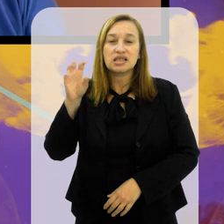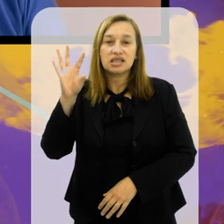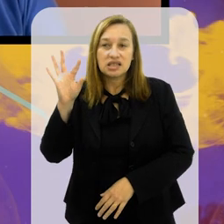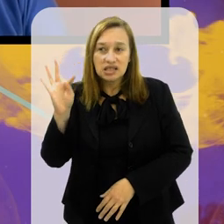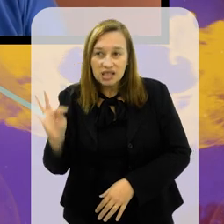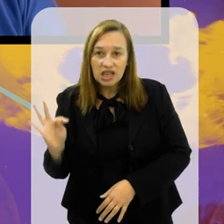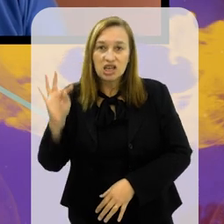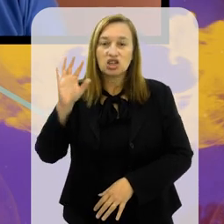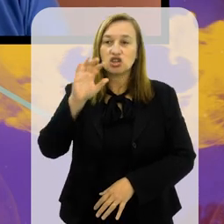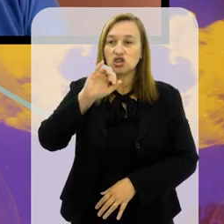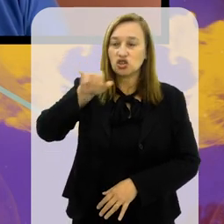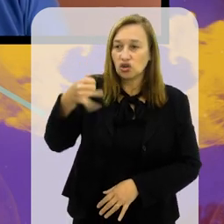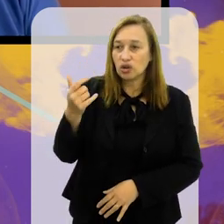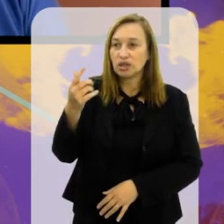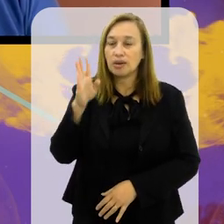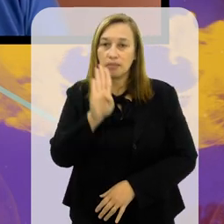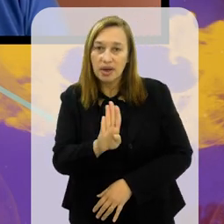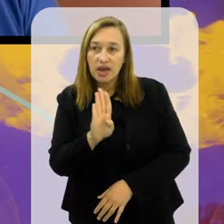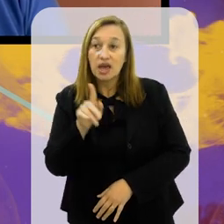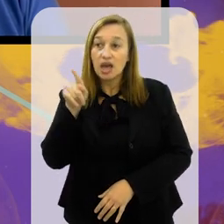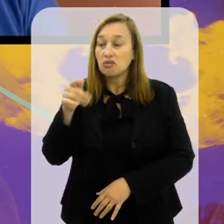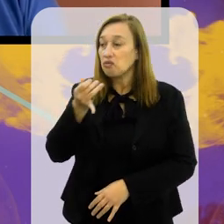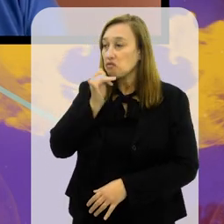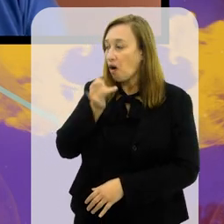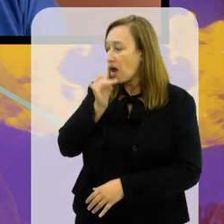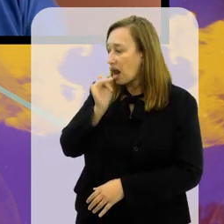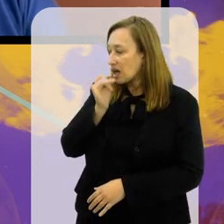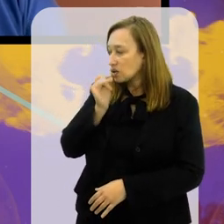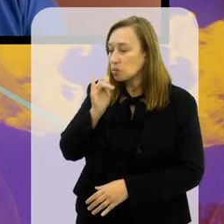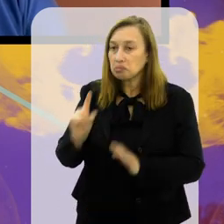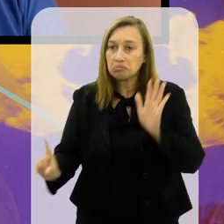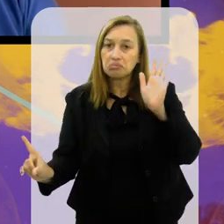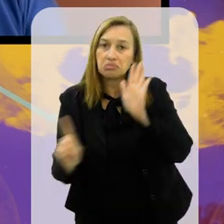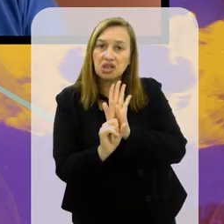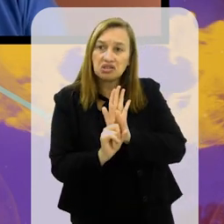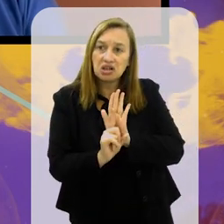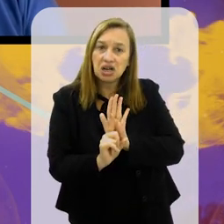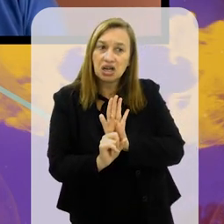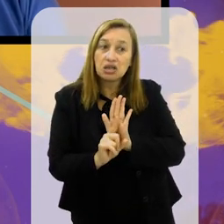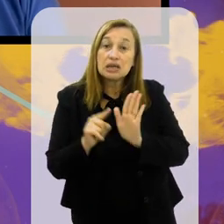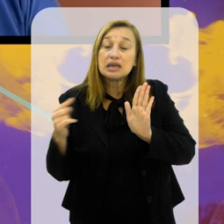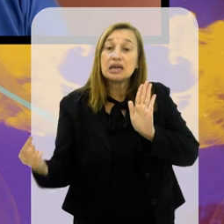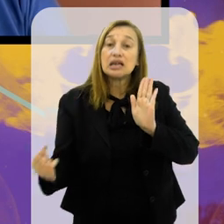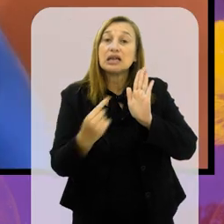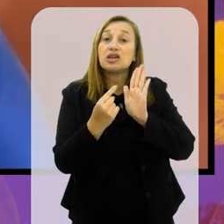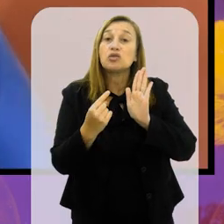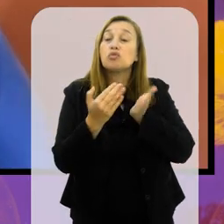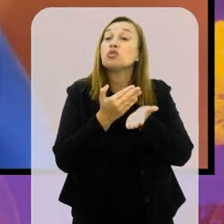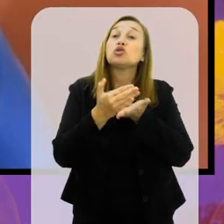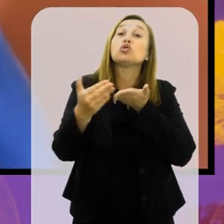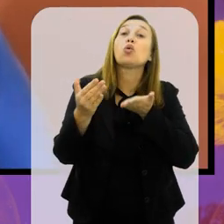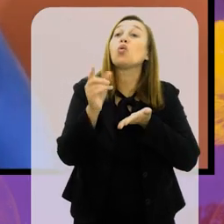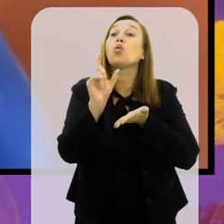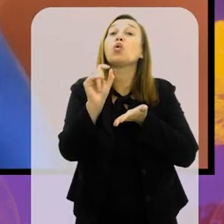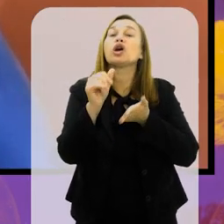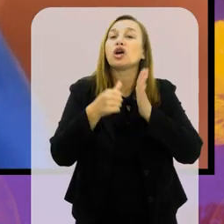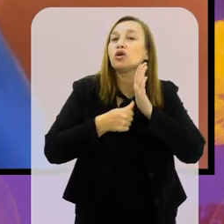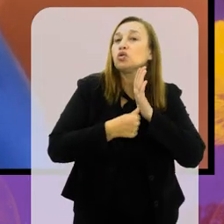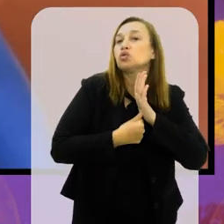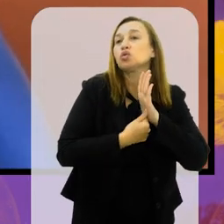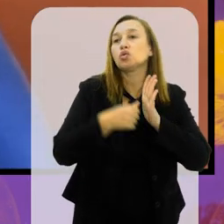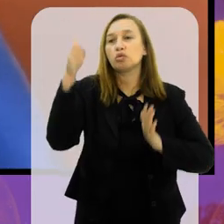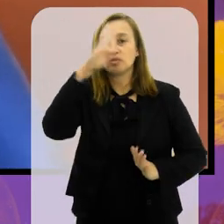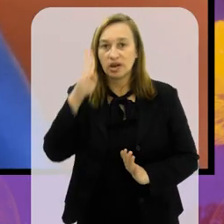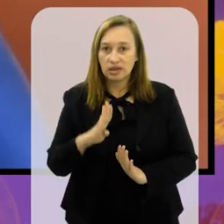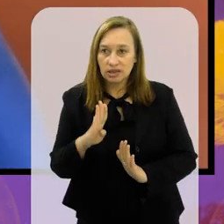STJD, ele foi o relator dessa lei. E ali começavam, então,